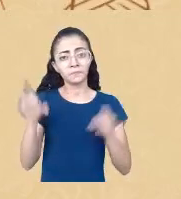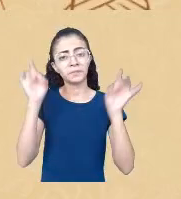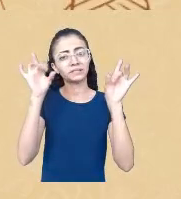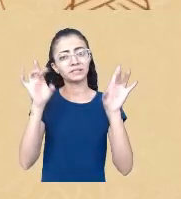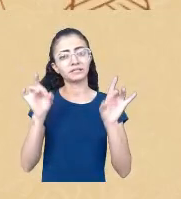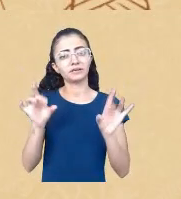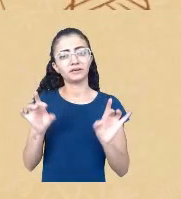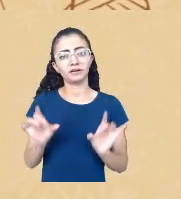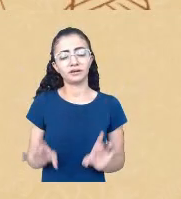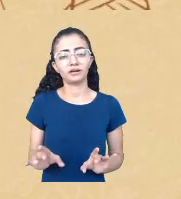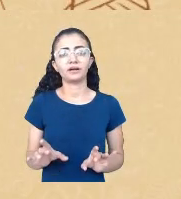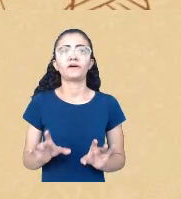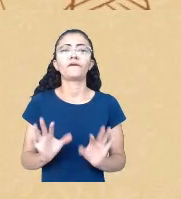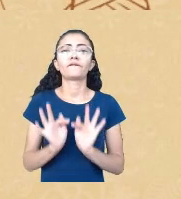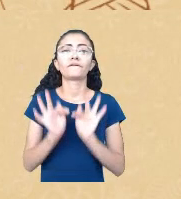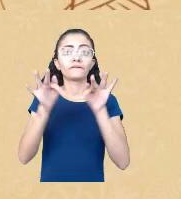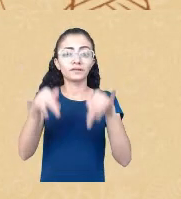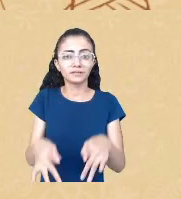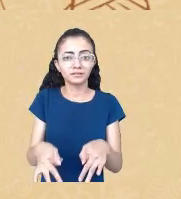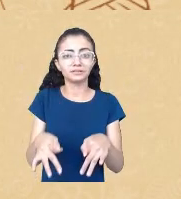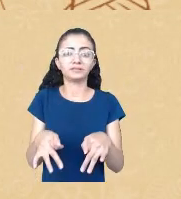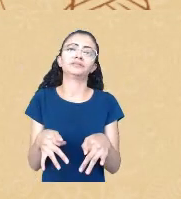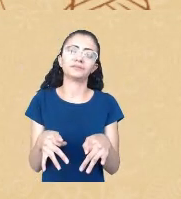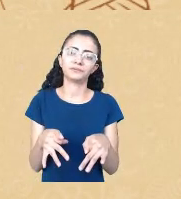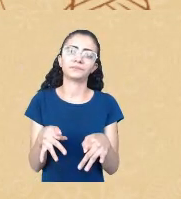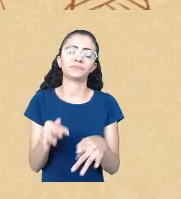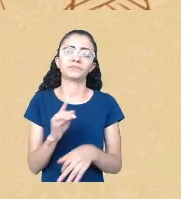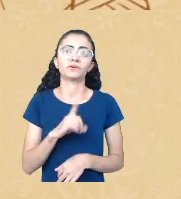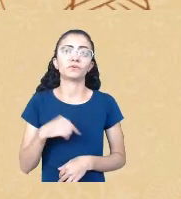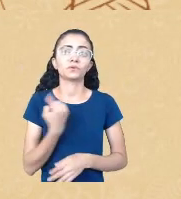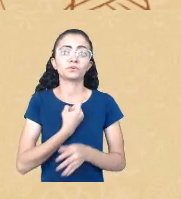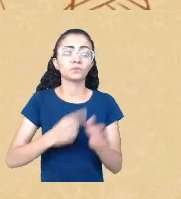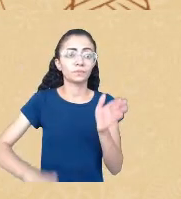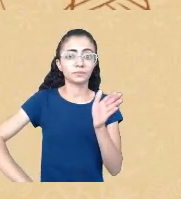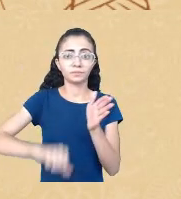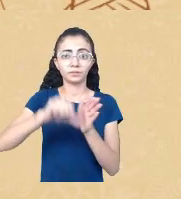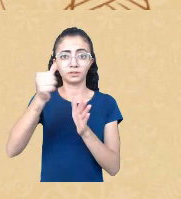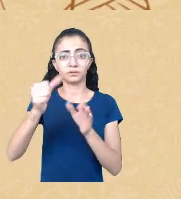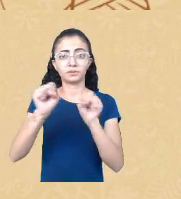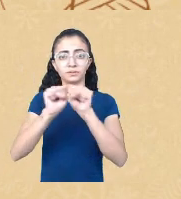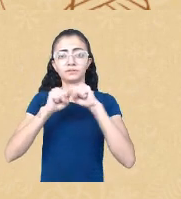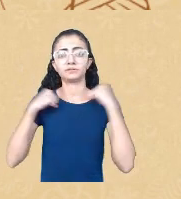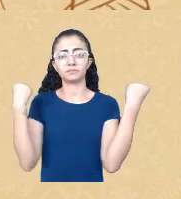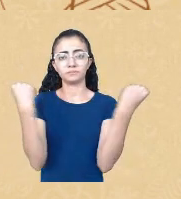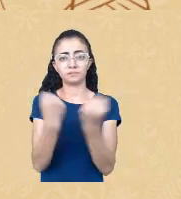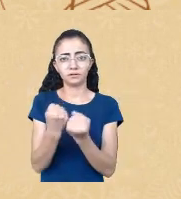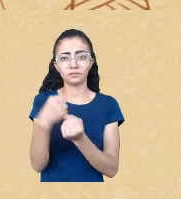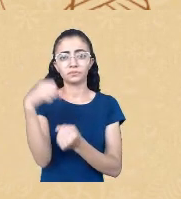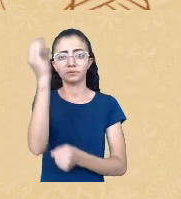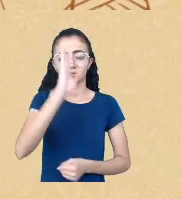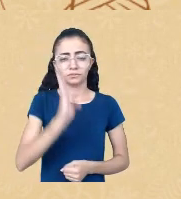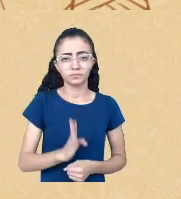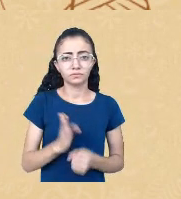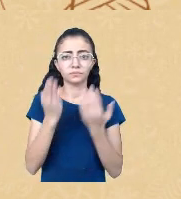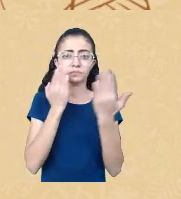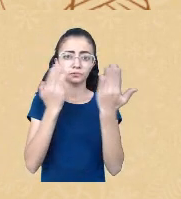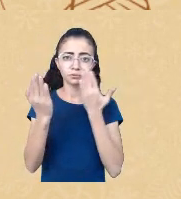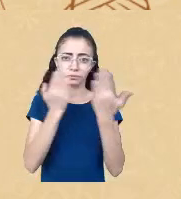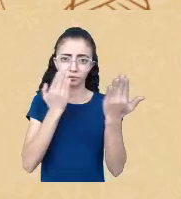É a finalização do nosso primeiro Seminário Nacional de Psicologia e Enfrentamento ao Racismo.